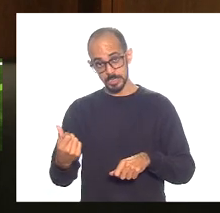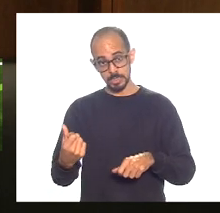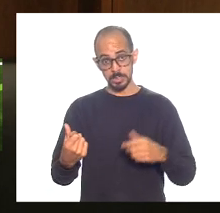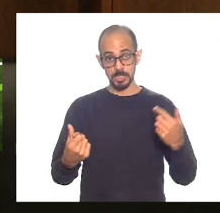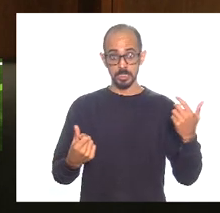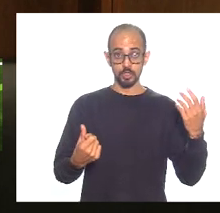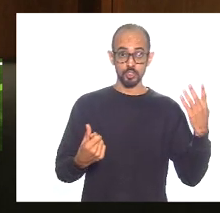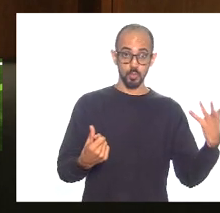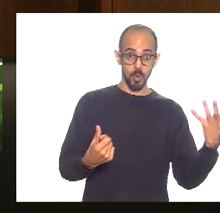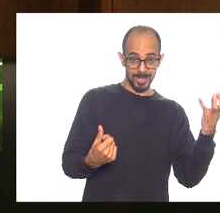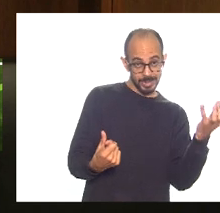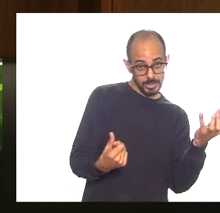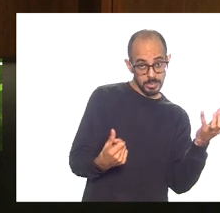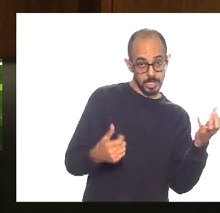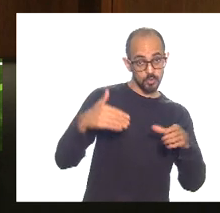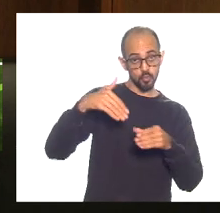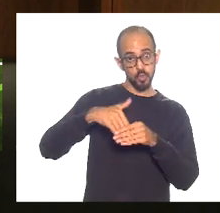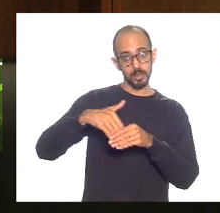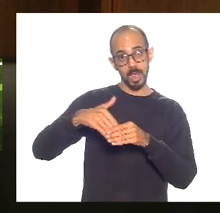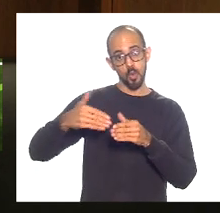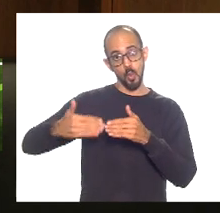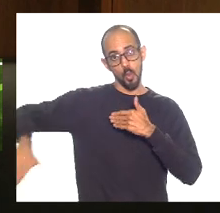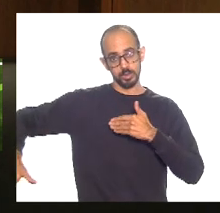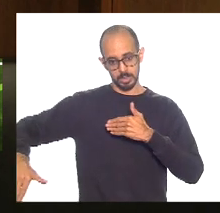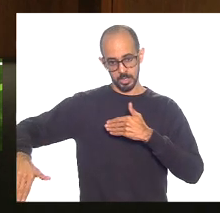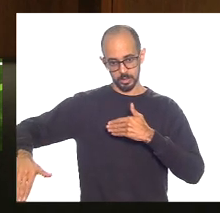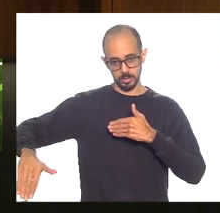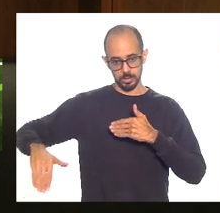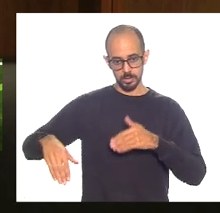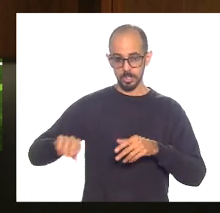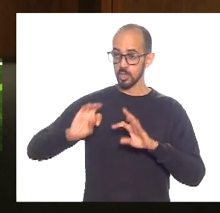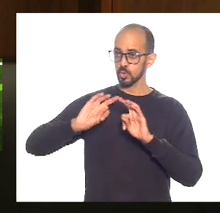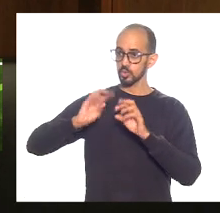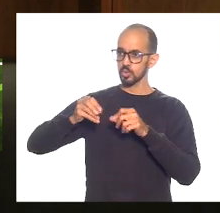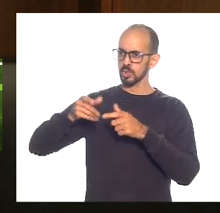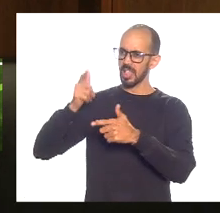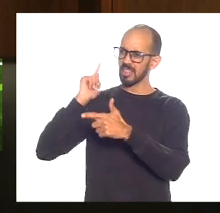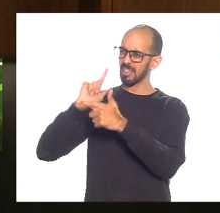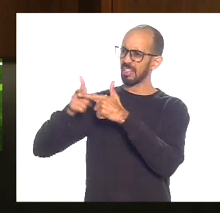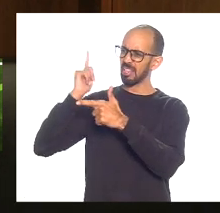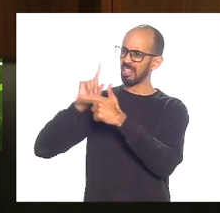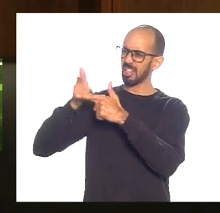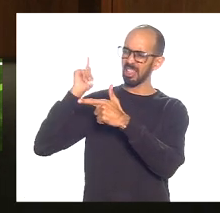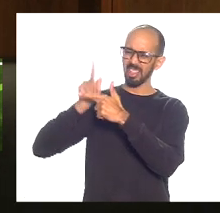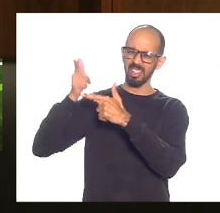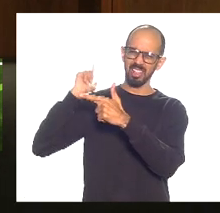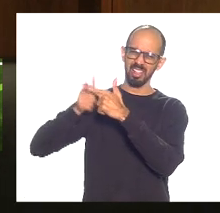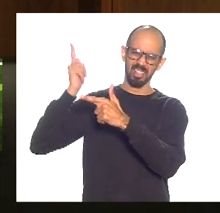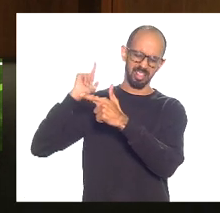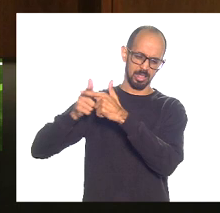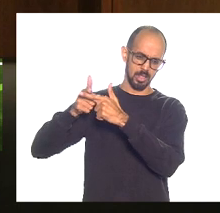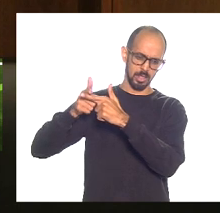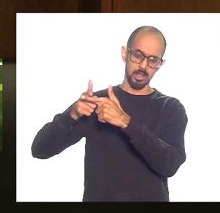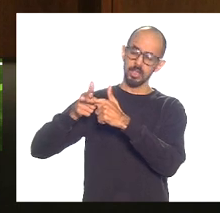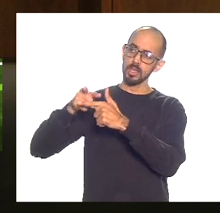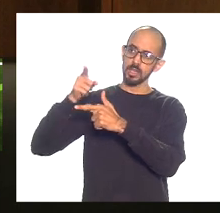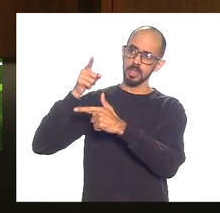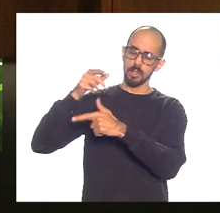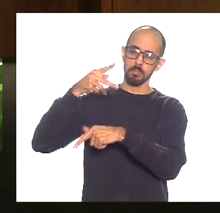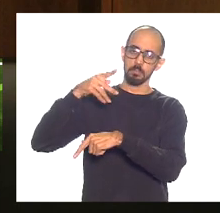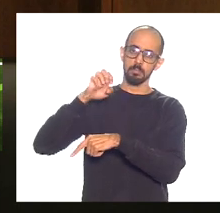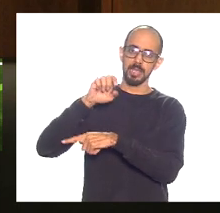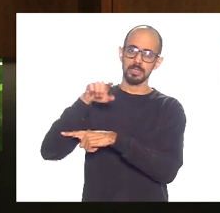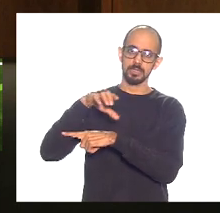o regime ele era xingado no plenário do congresso e ele conseguiu naquele momento